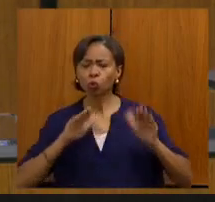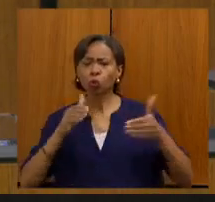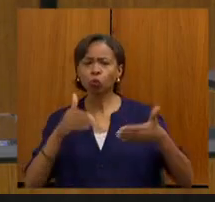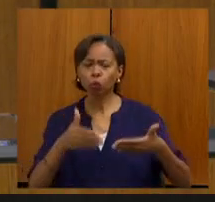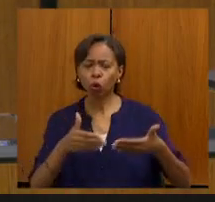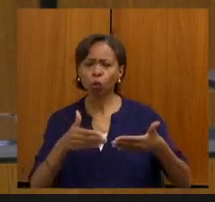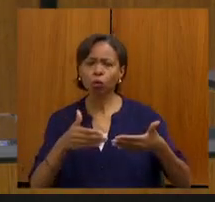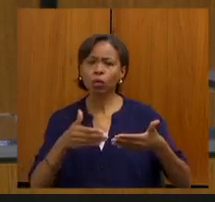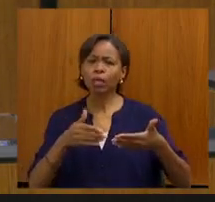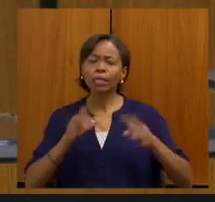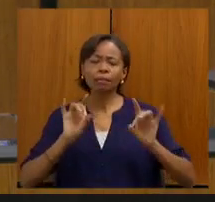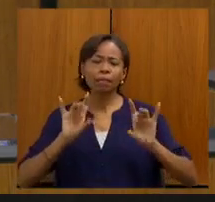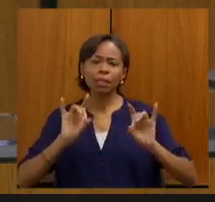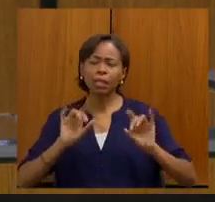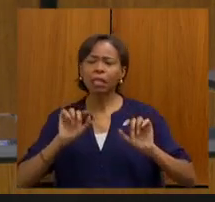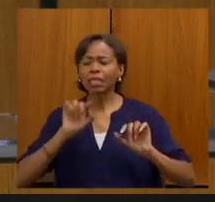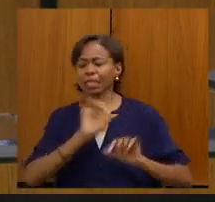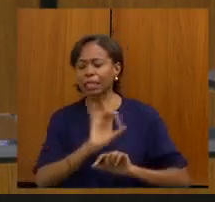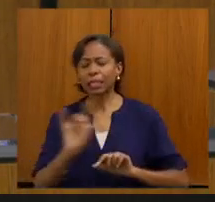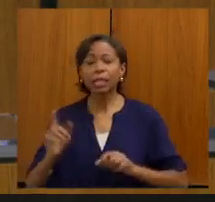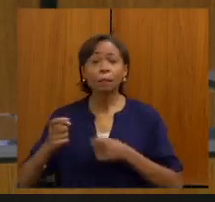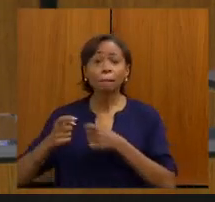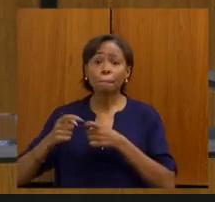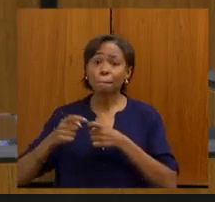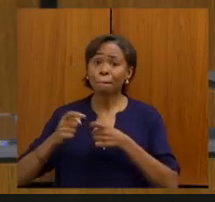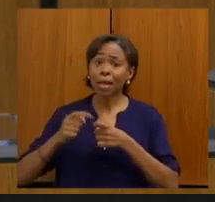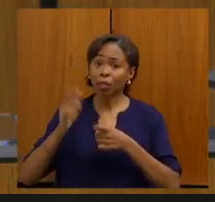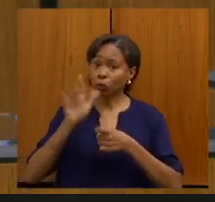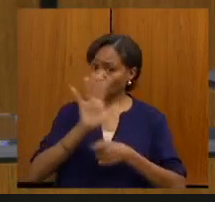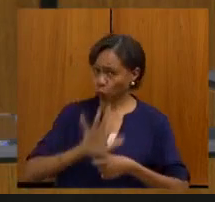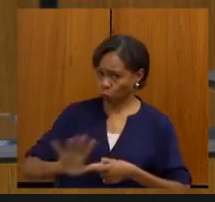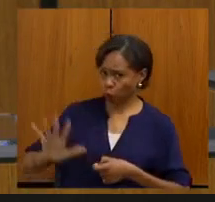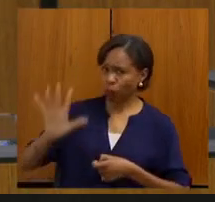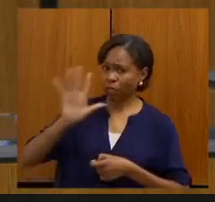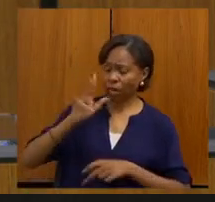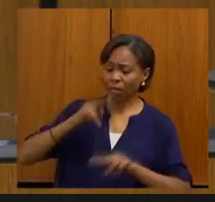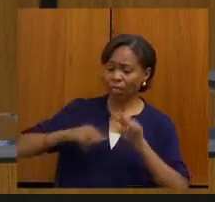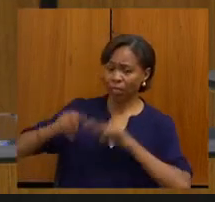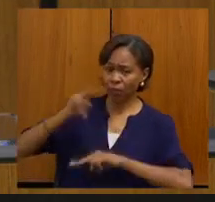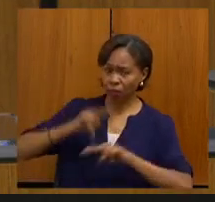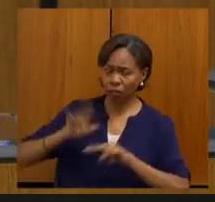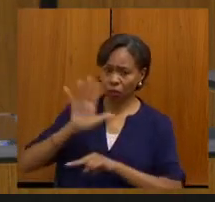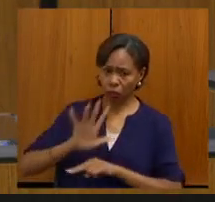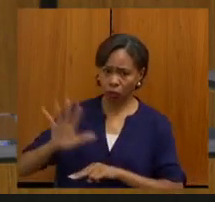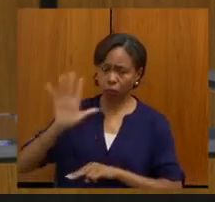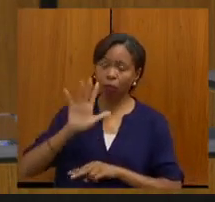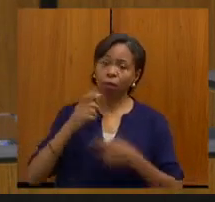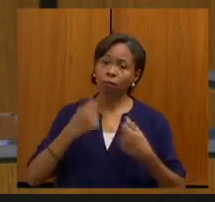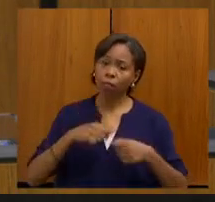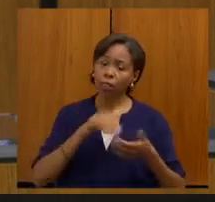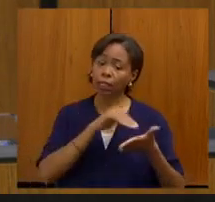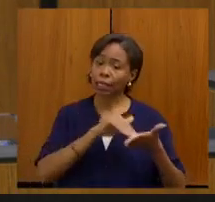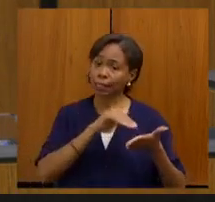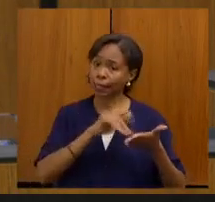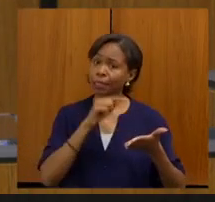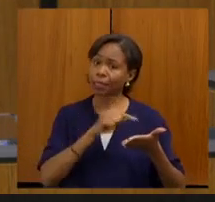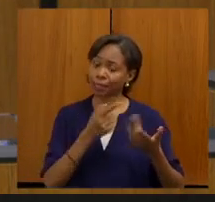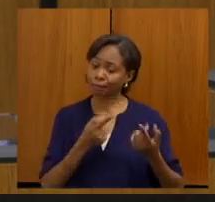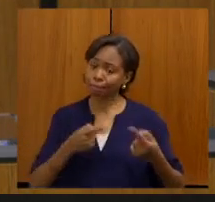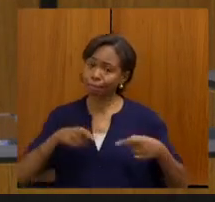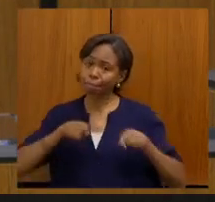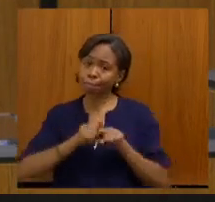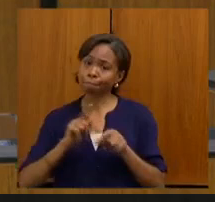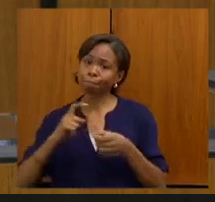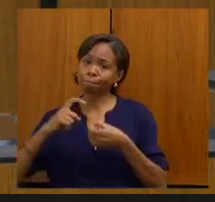aos médicos generalistas, e nós vamos precisar muito de que a secretaria seja uma parceira desse projeto,